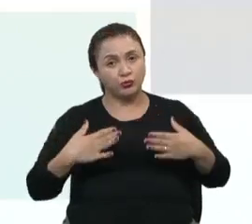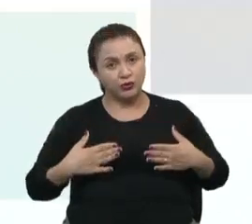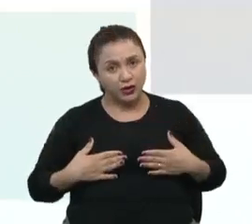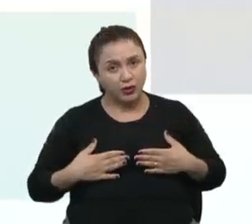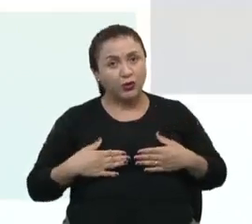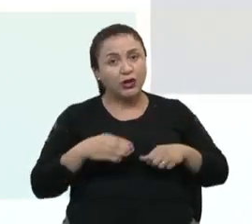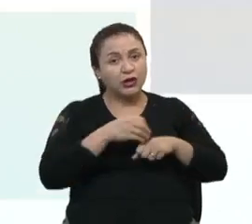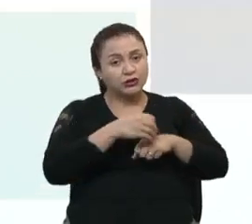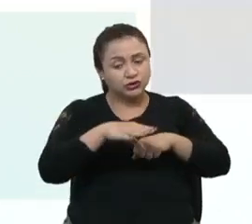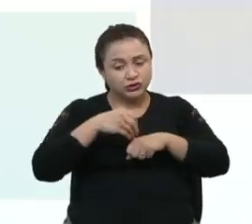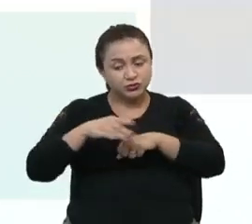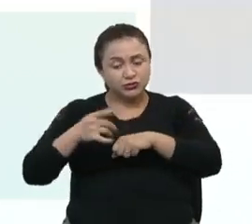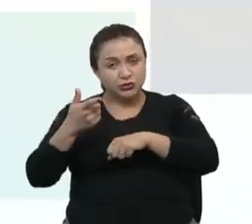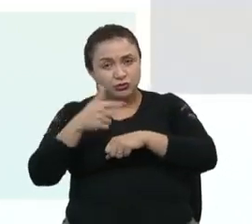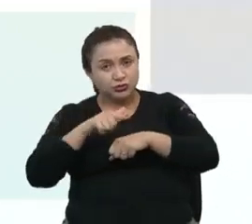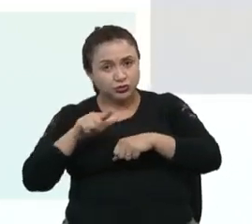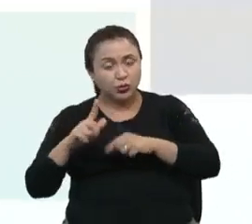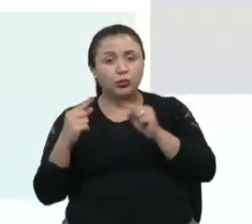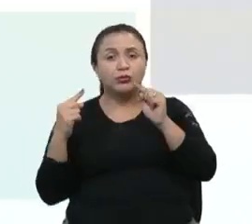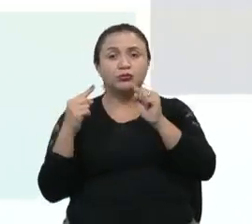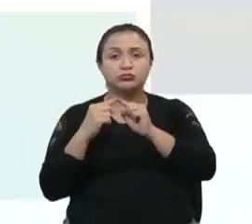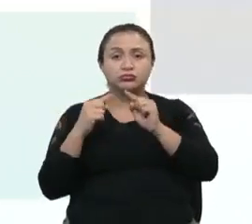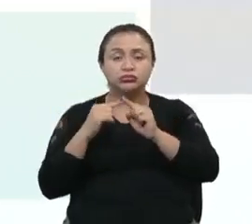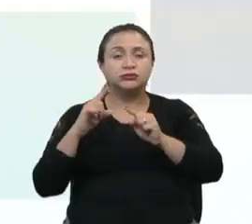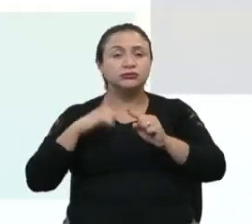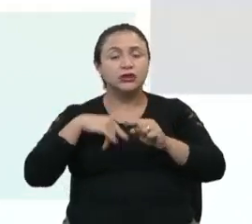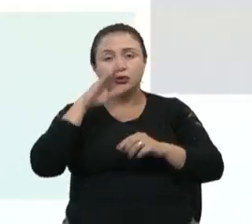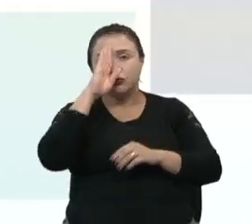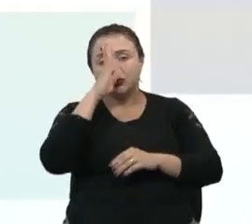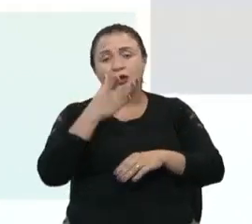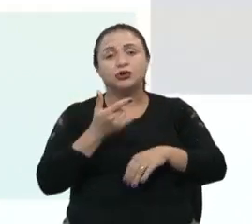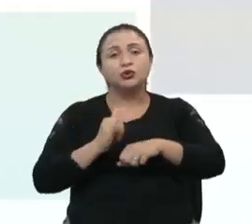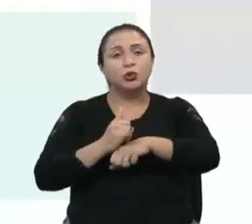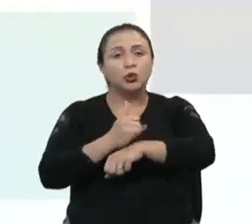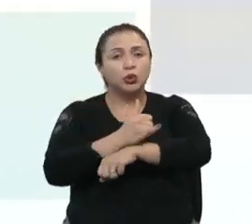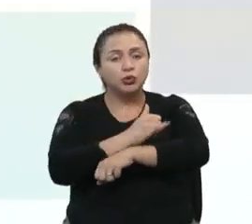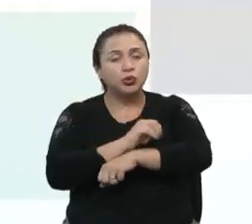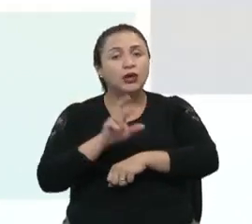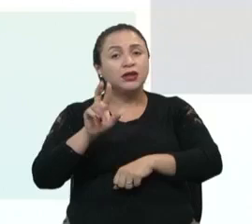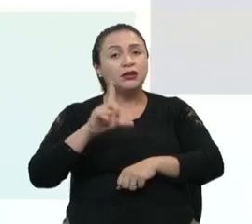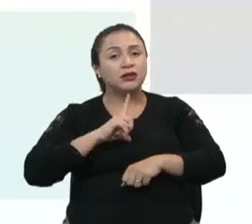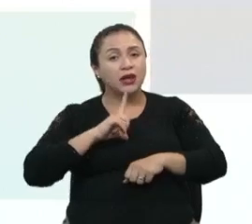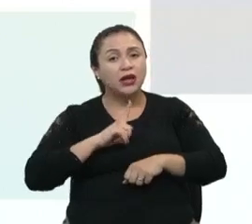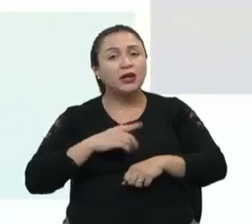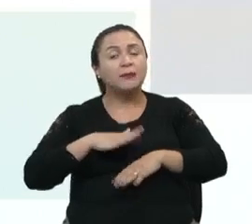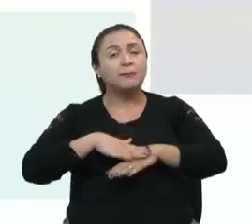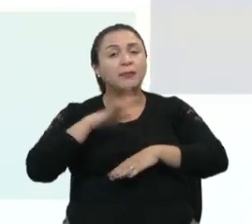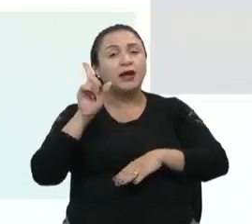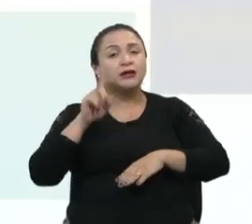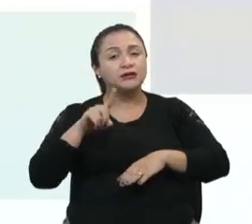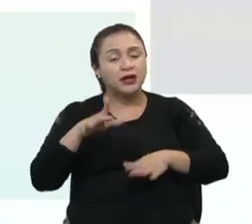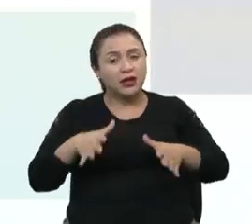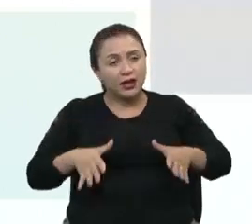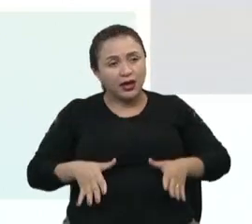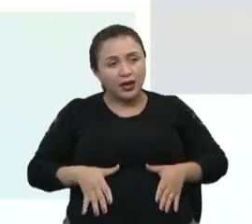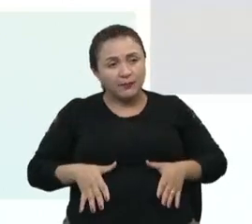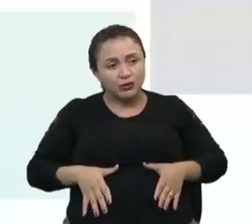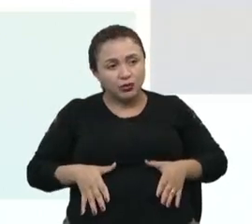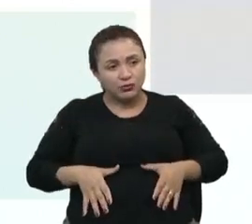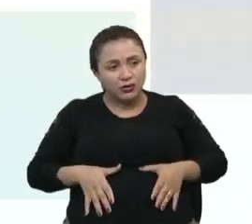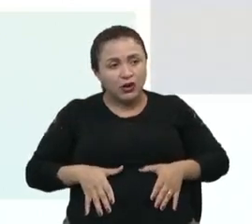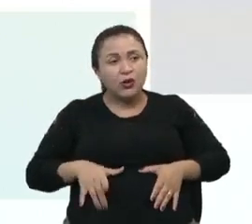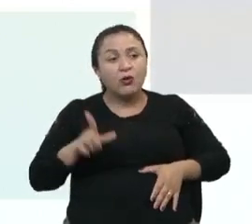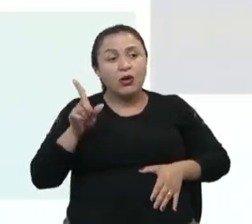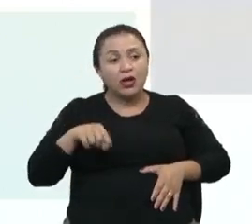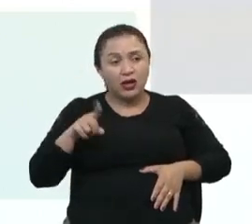redistribuição com predomínio da gordura na região visceral abdominal, que é essa que